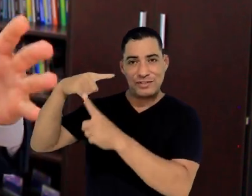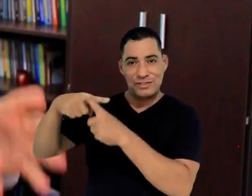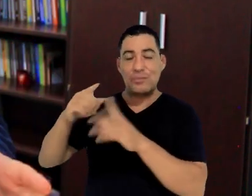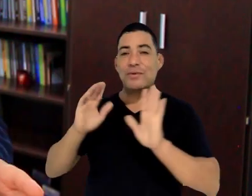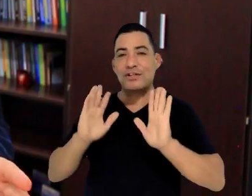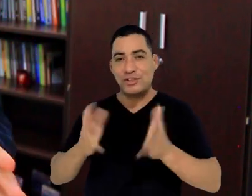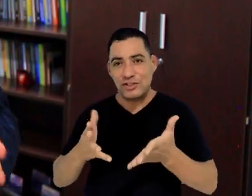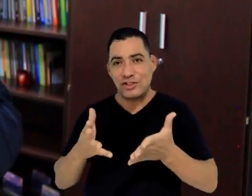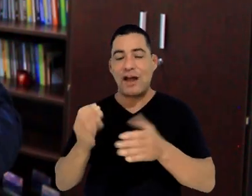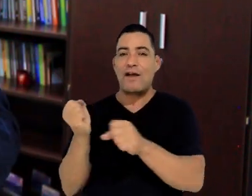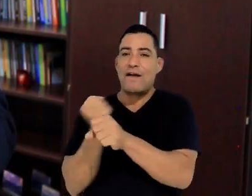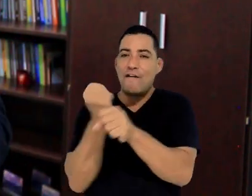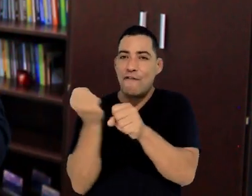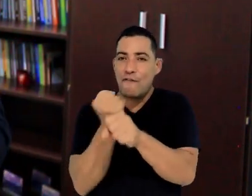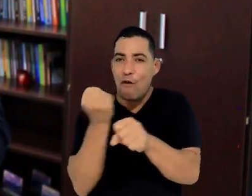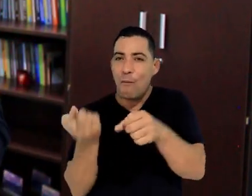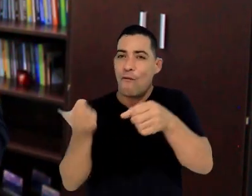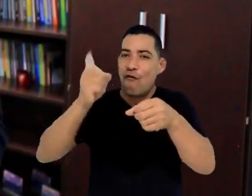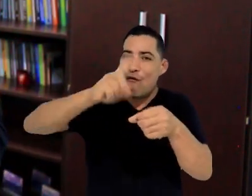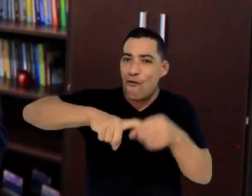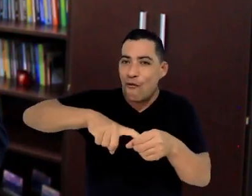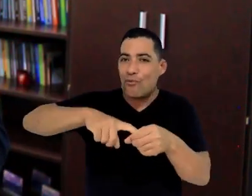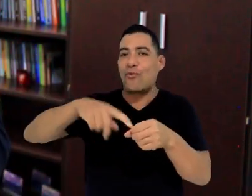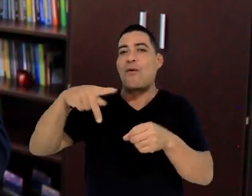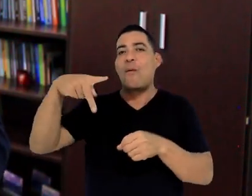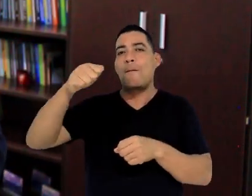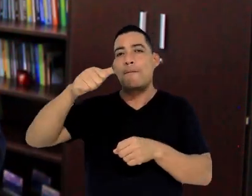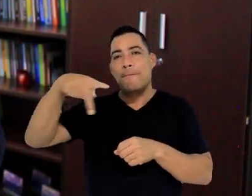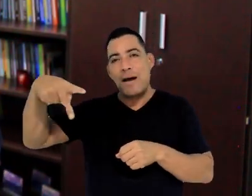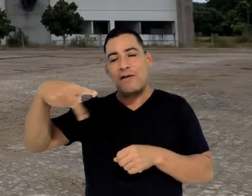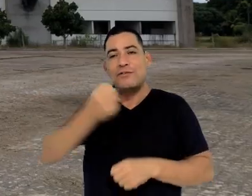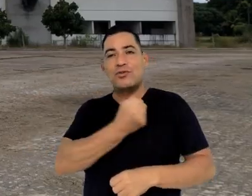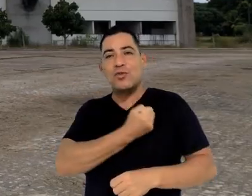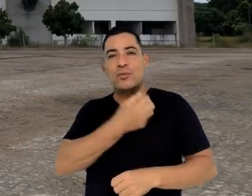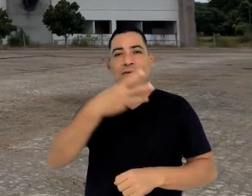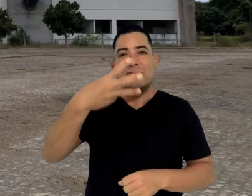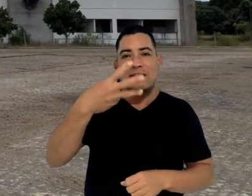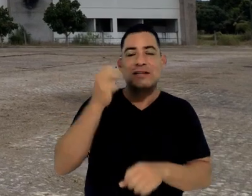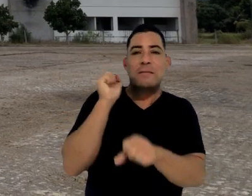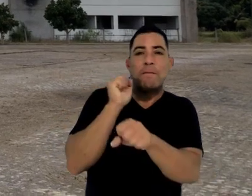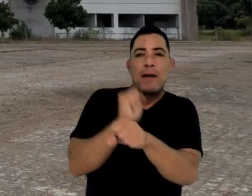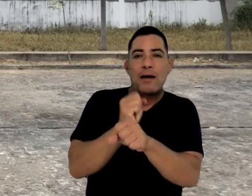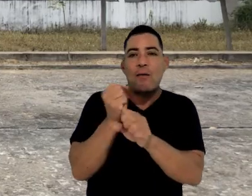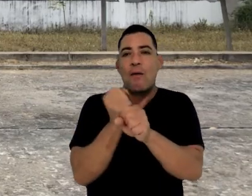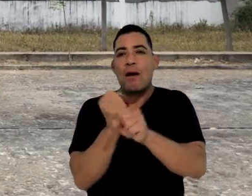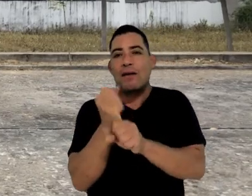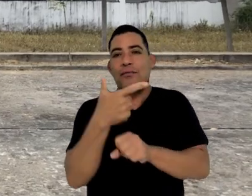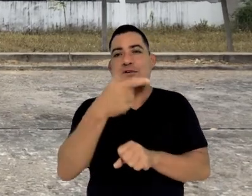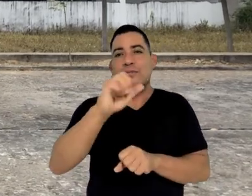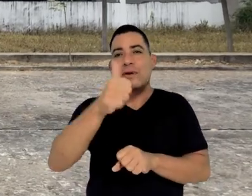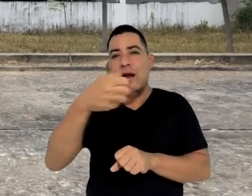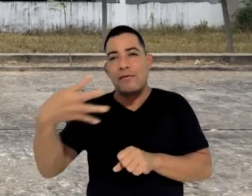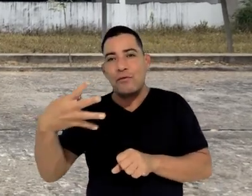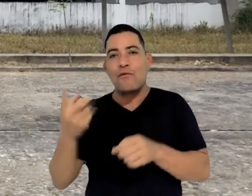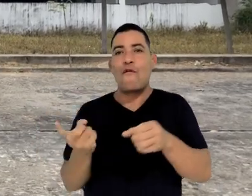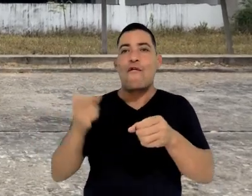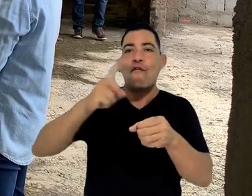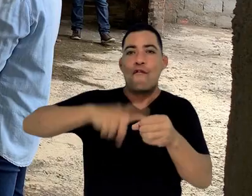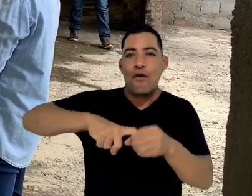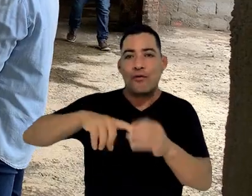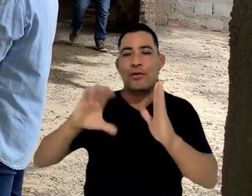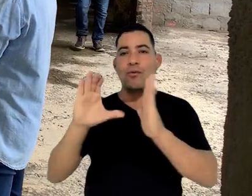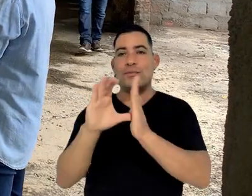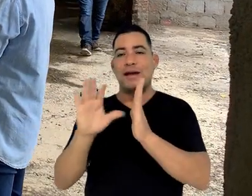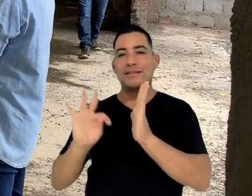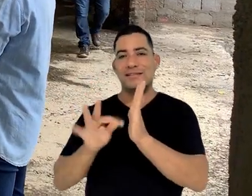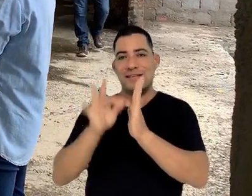Em Cruz das Almas, autorizamos a retomada das obras do Providão de Aulas 3, que estava paralisado desde 2014 e que